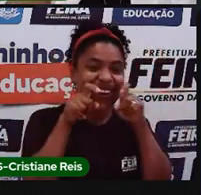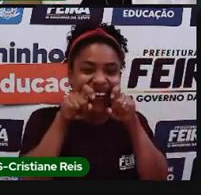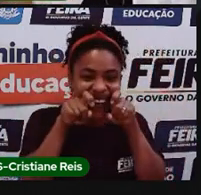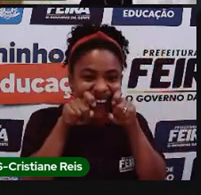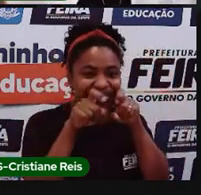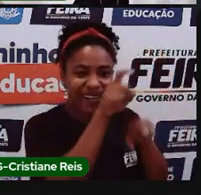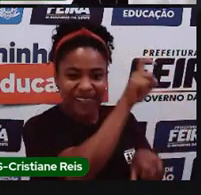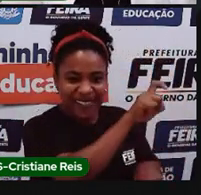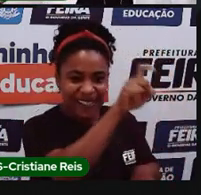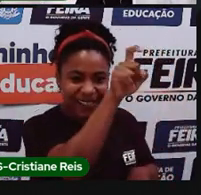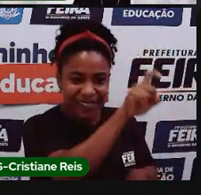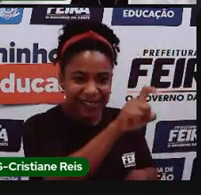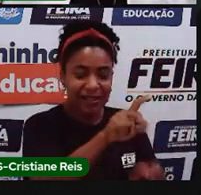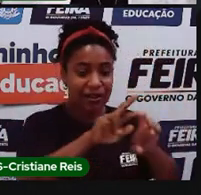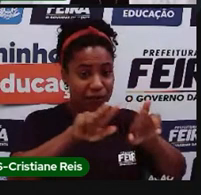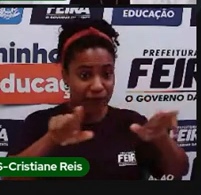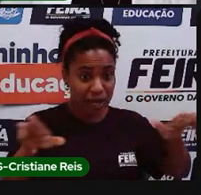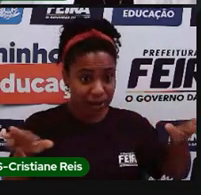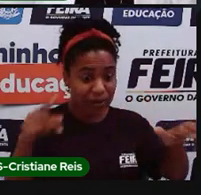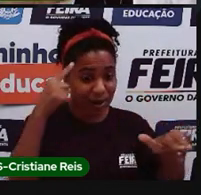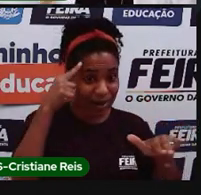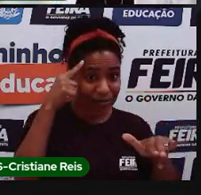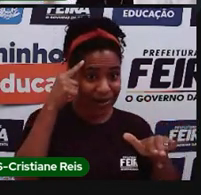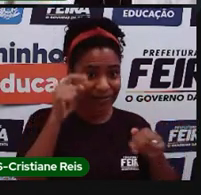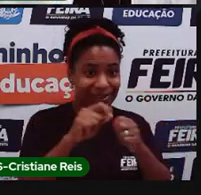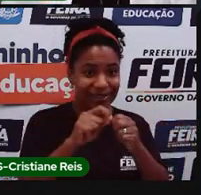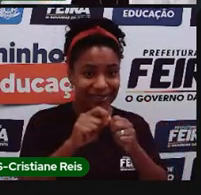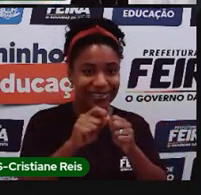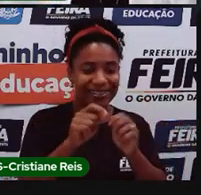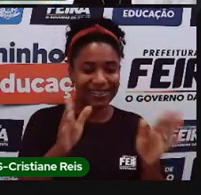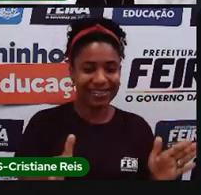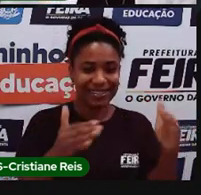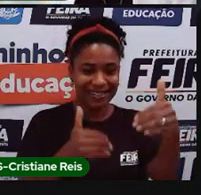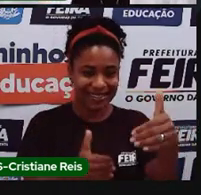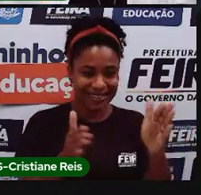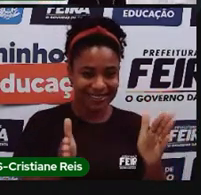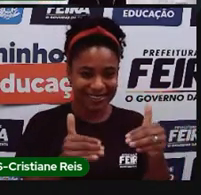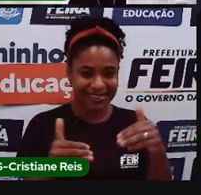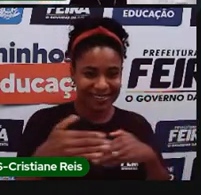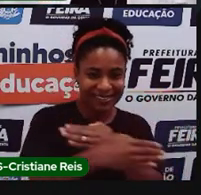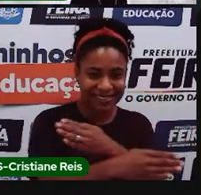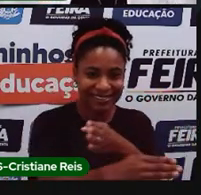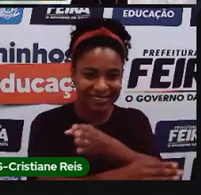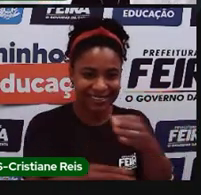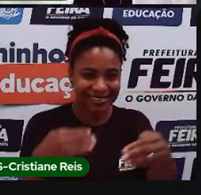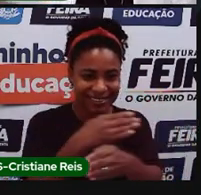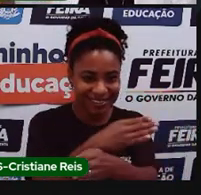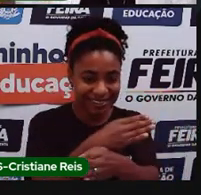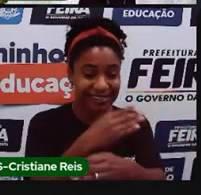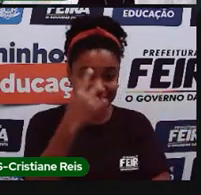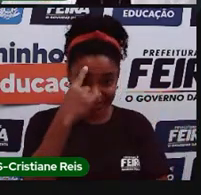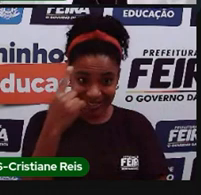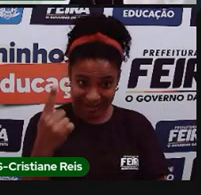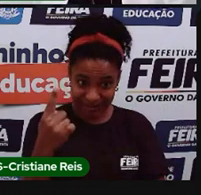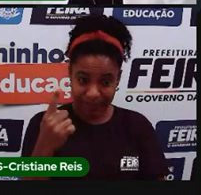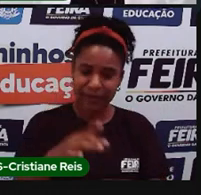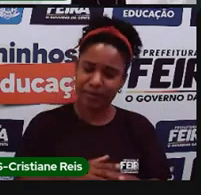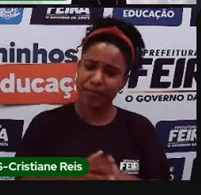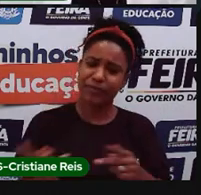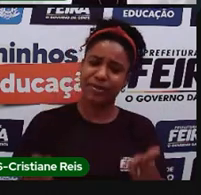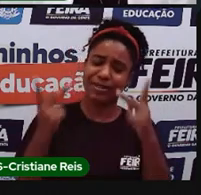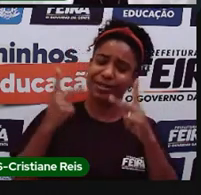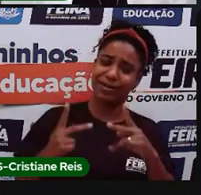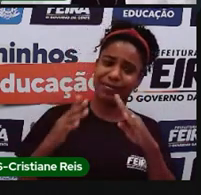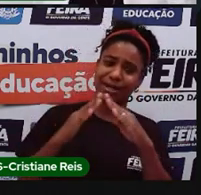mesmo aquele croquizinho, hoje em dia, eu, se você quiser chegar na minha casa, você não vai dizer mais assim para mim, ó, Pró, faz um croqui